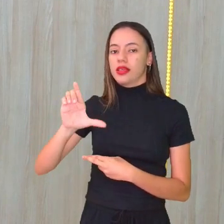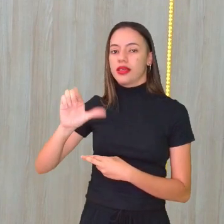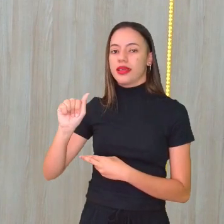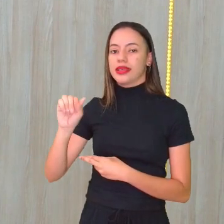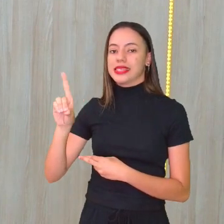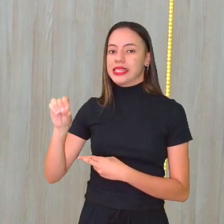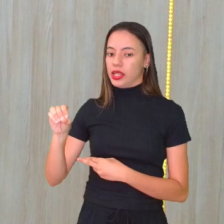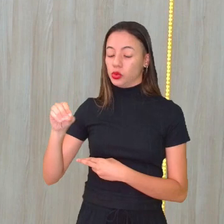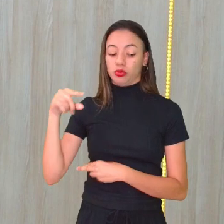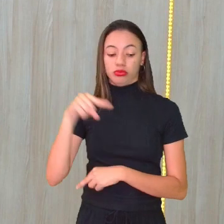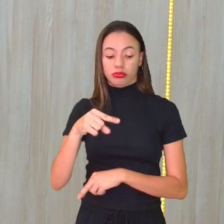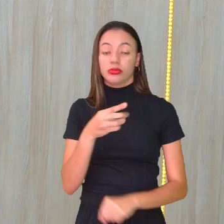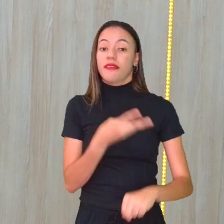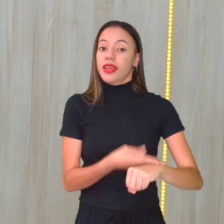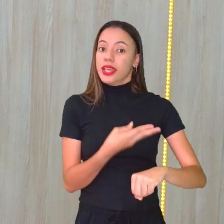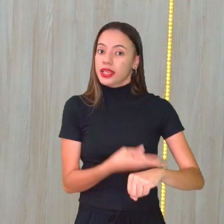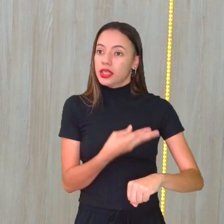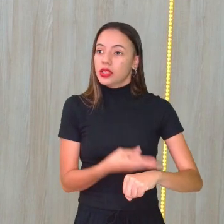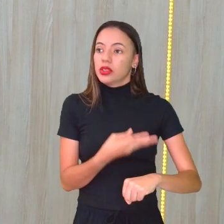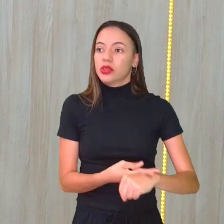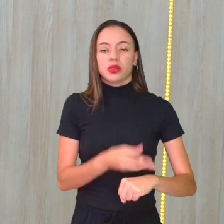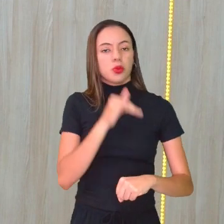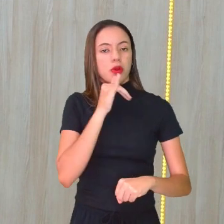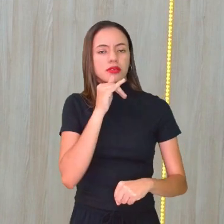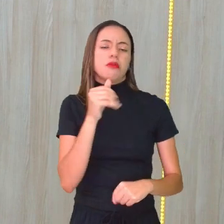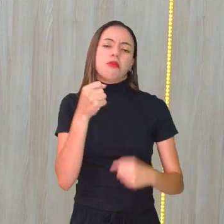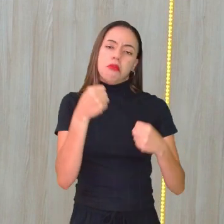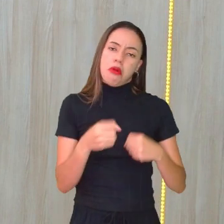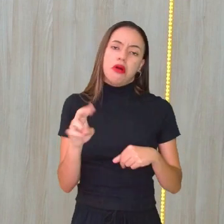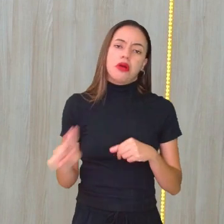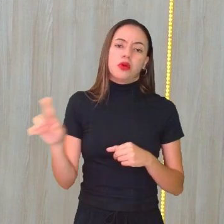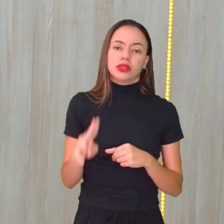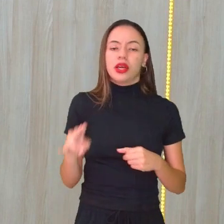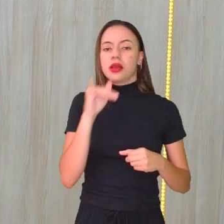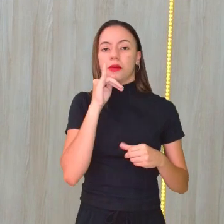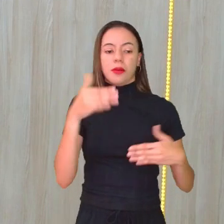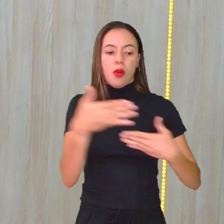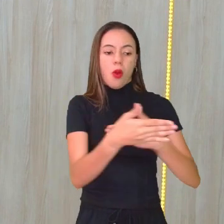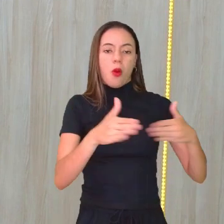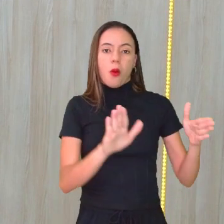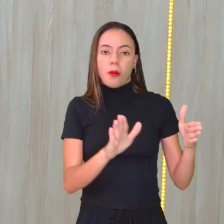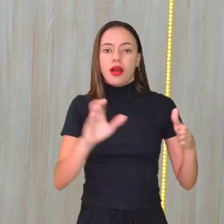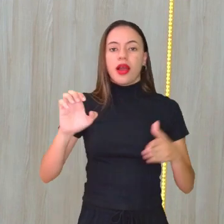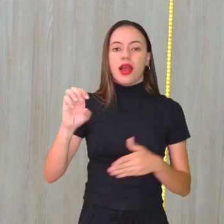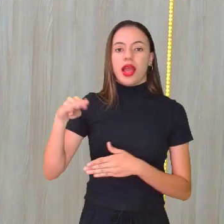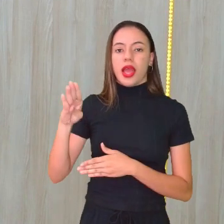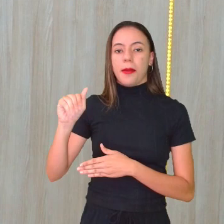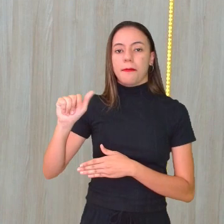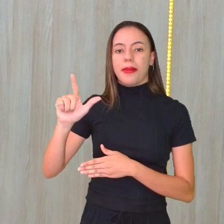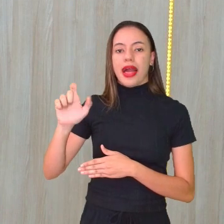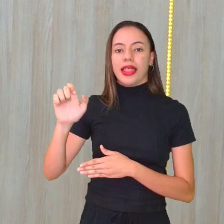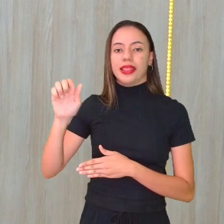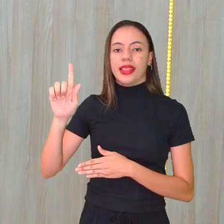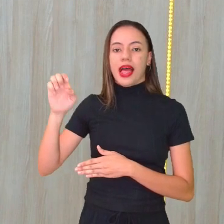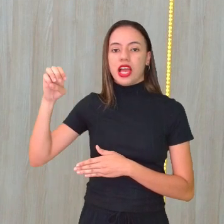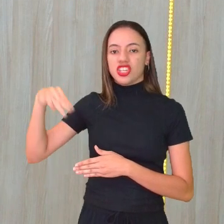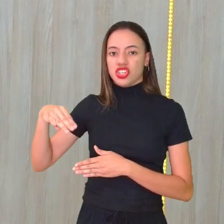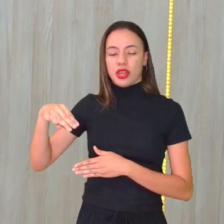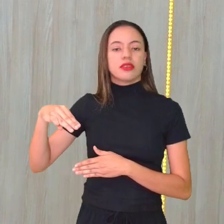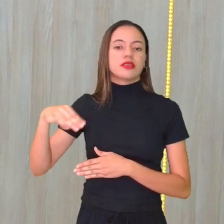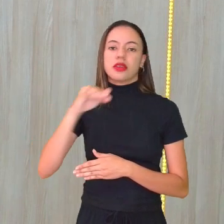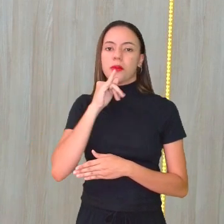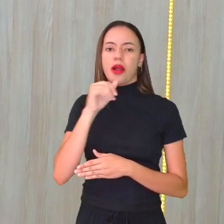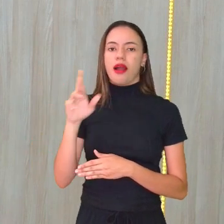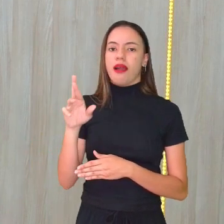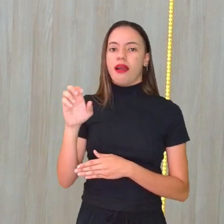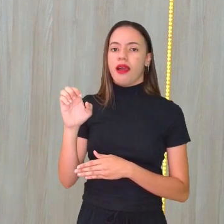aplicado para embalagens retornáveis, por exemplo, neste caso, eu não vou precisar